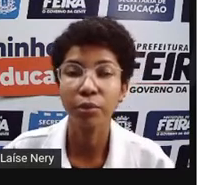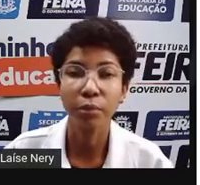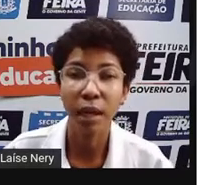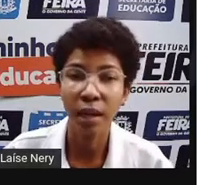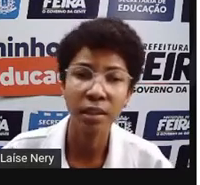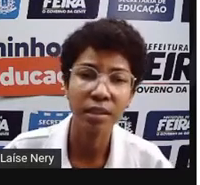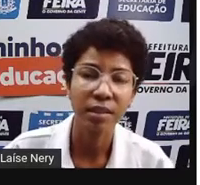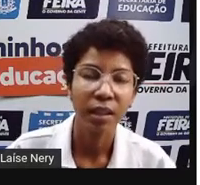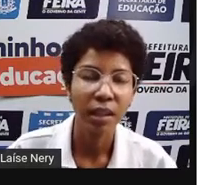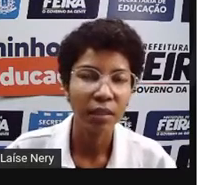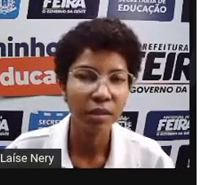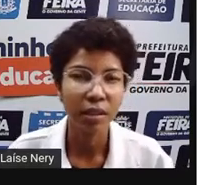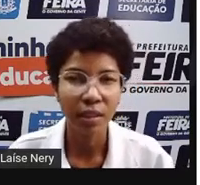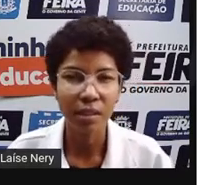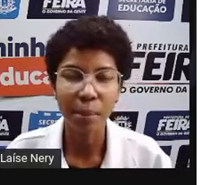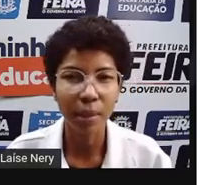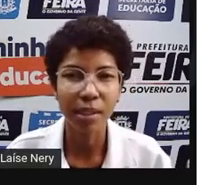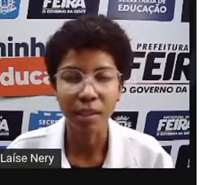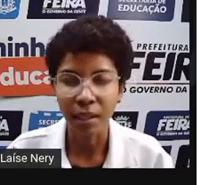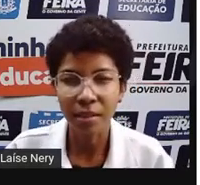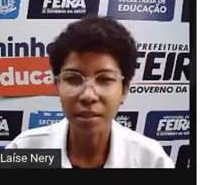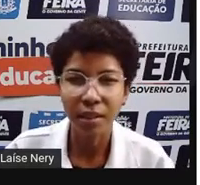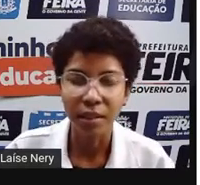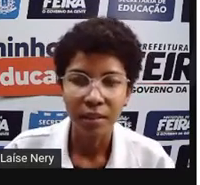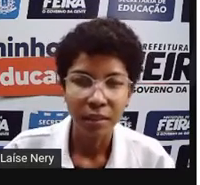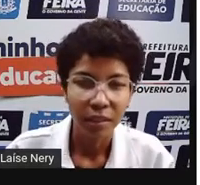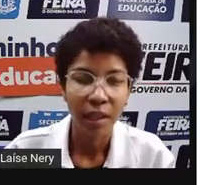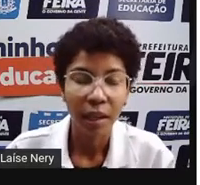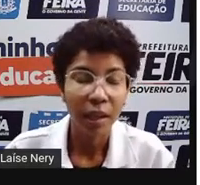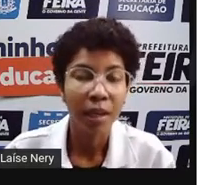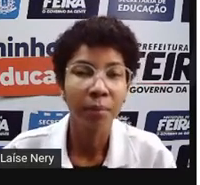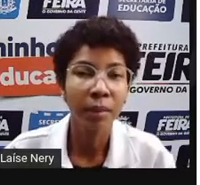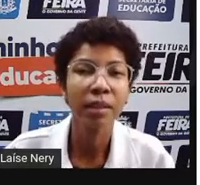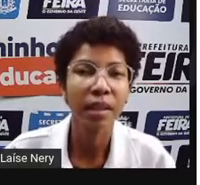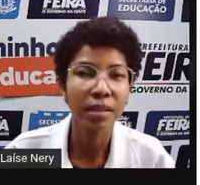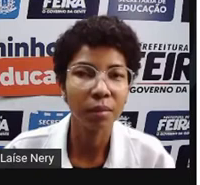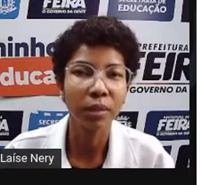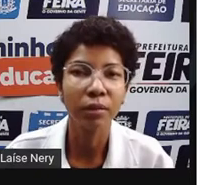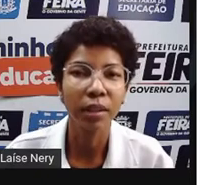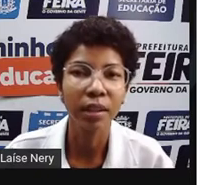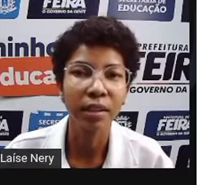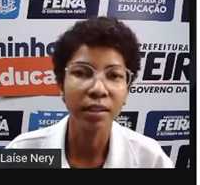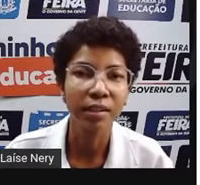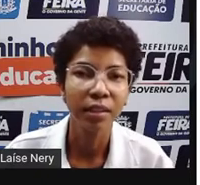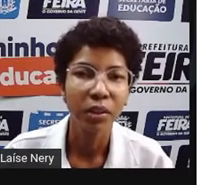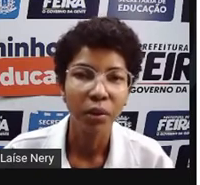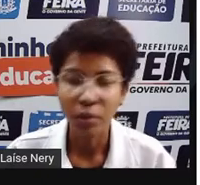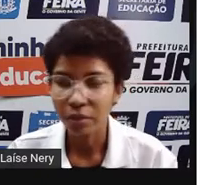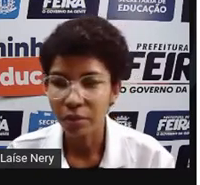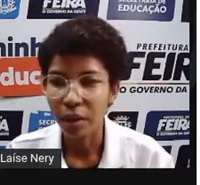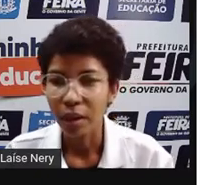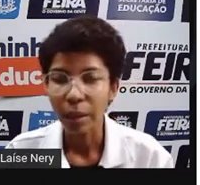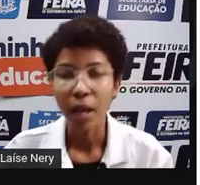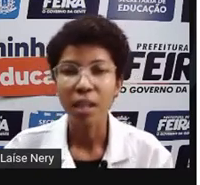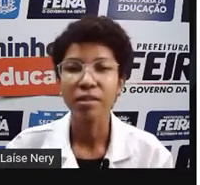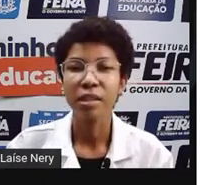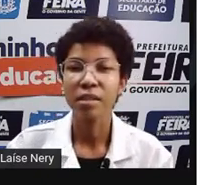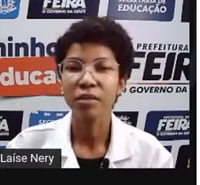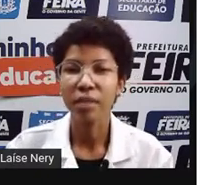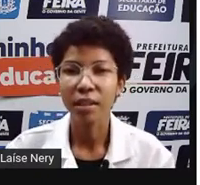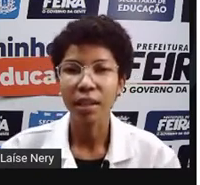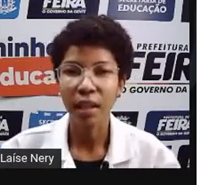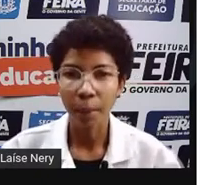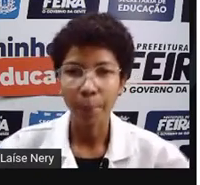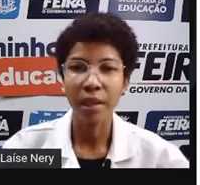das dificuldades. E aí você tem essa paciência, que é a irmã da sabedoria, ou às